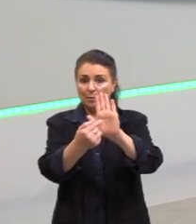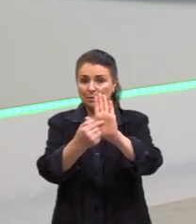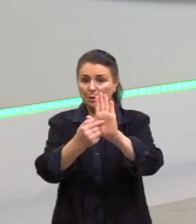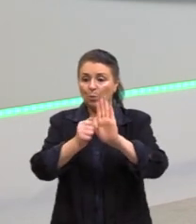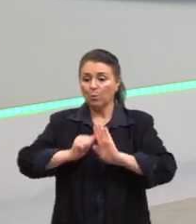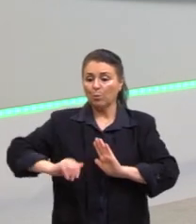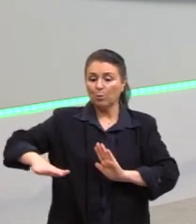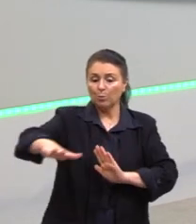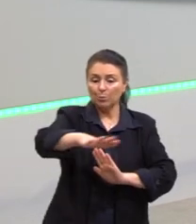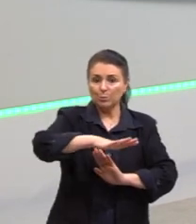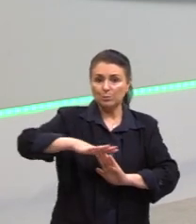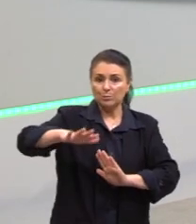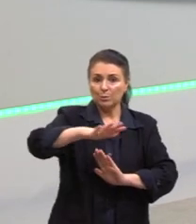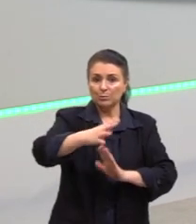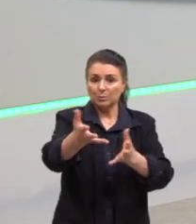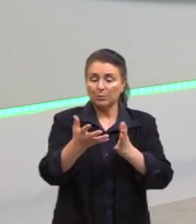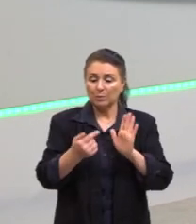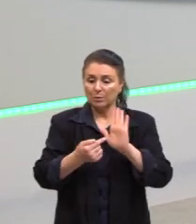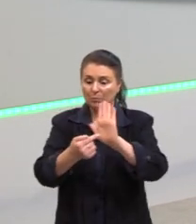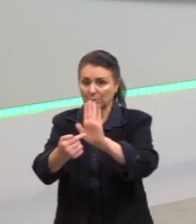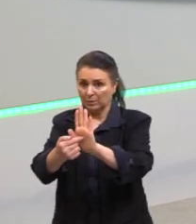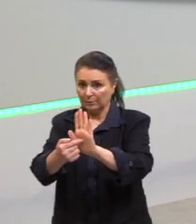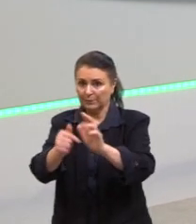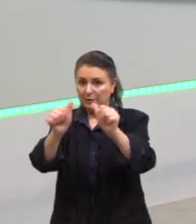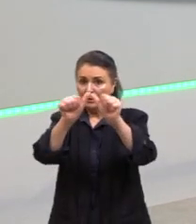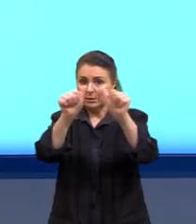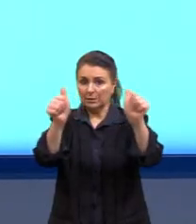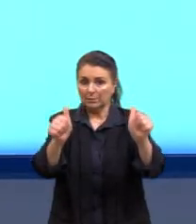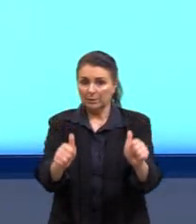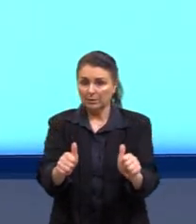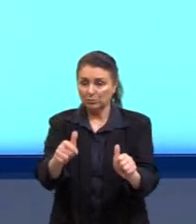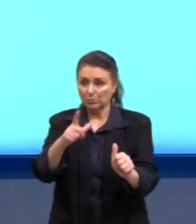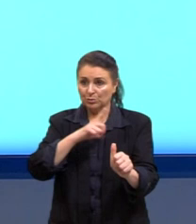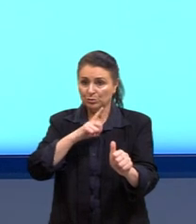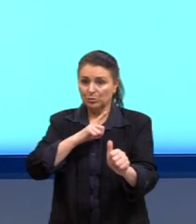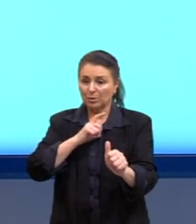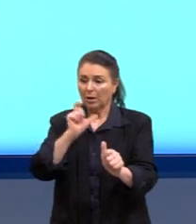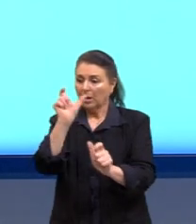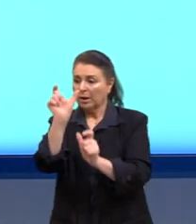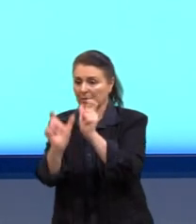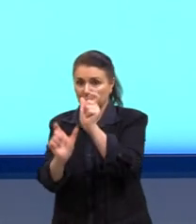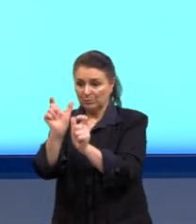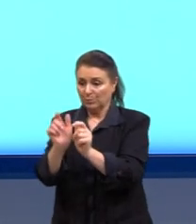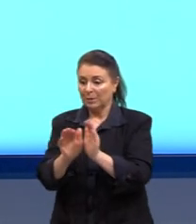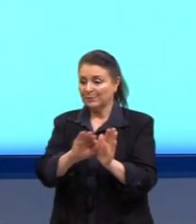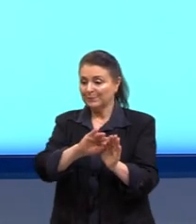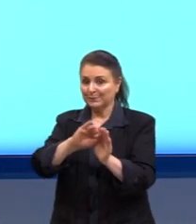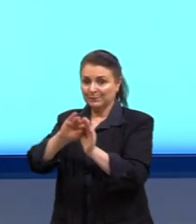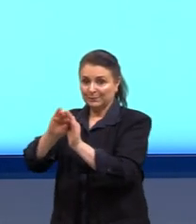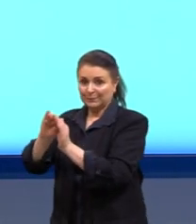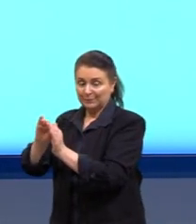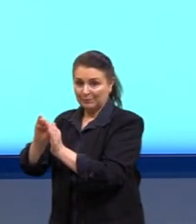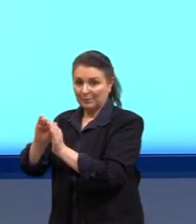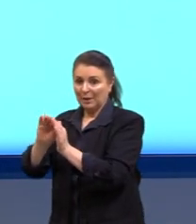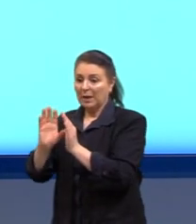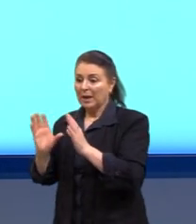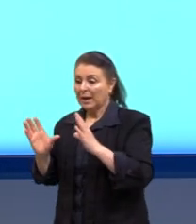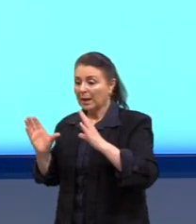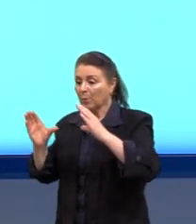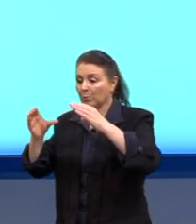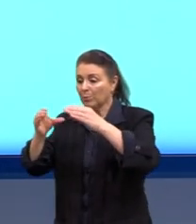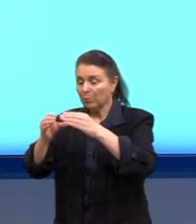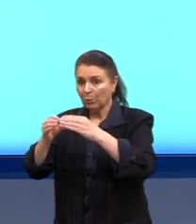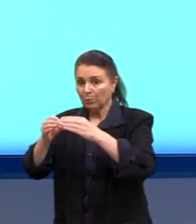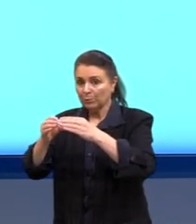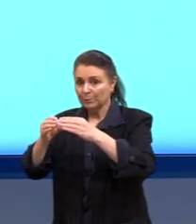espaço amostral. Na figura, nós tínhamos, né, todas as pessoinhas ali, a amostra, ela vai ser uma parte